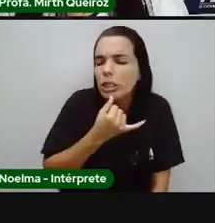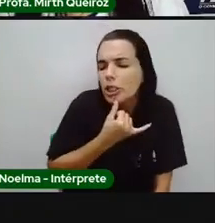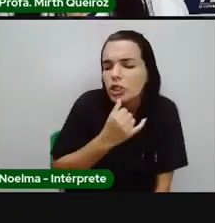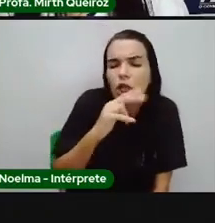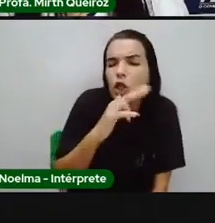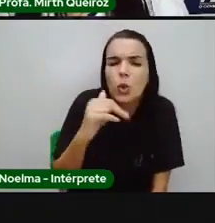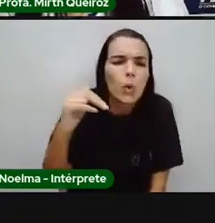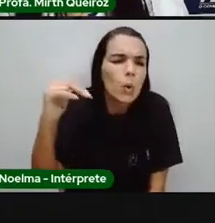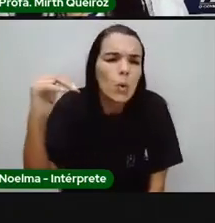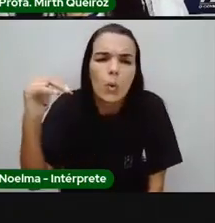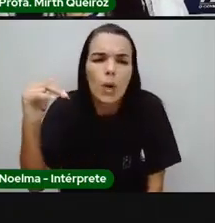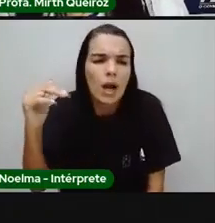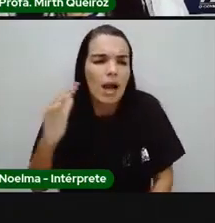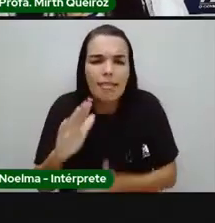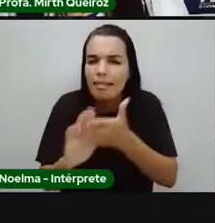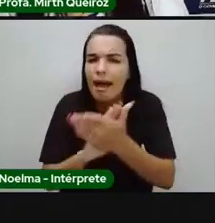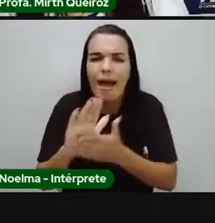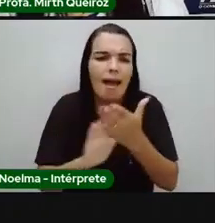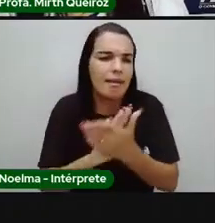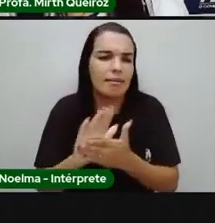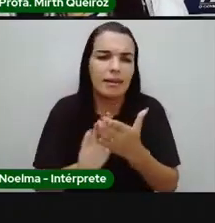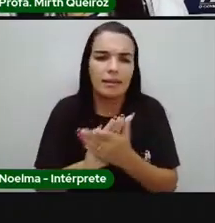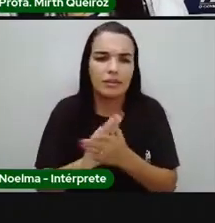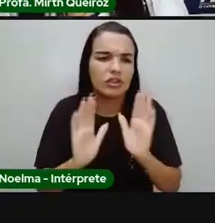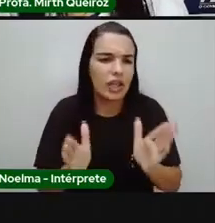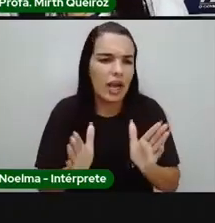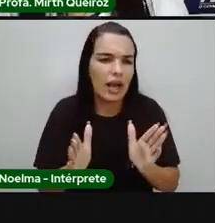homem. Coisa alguma que passou.